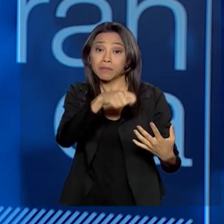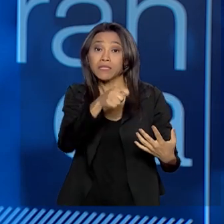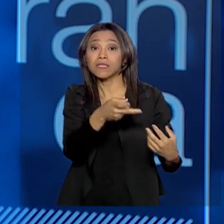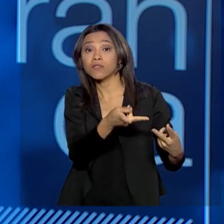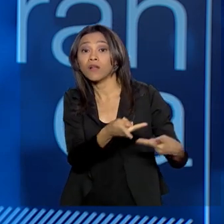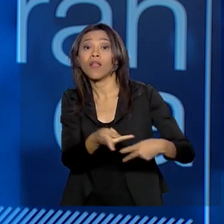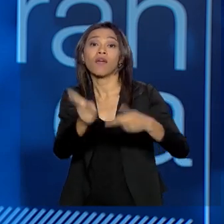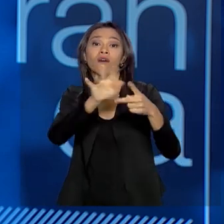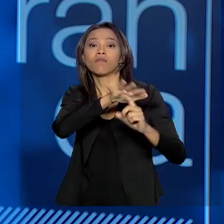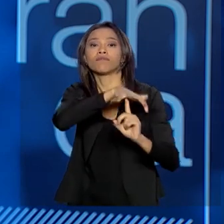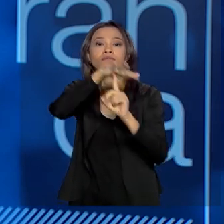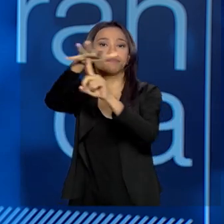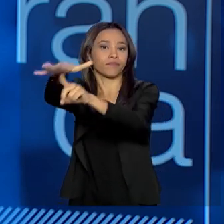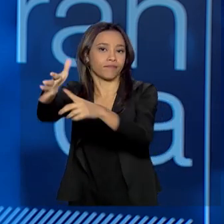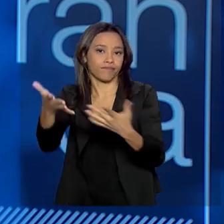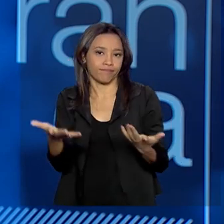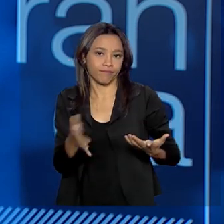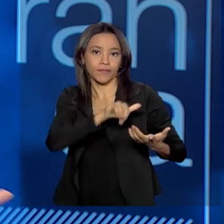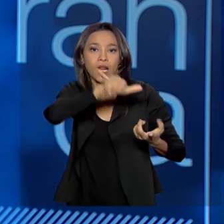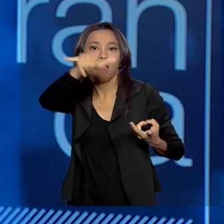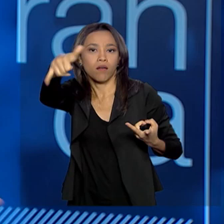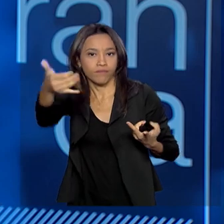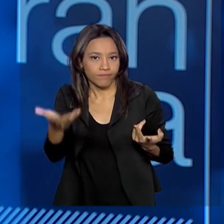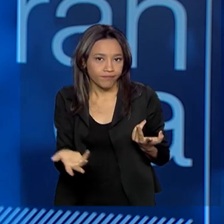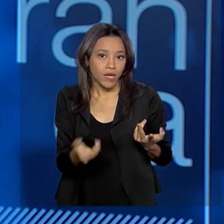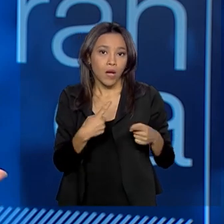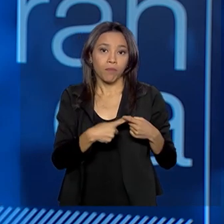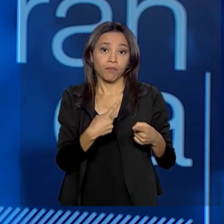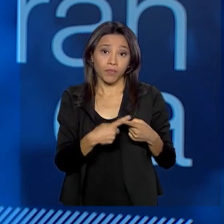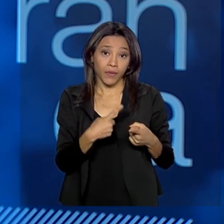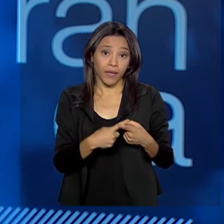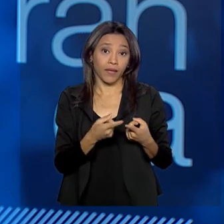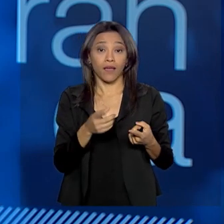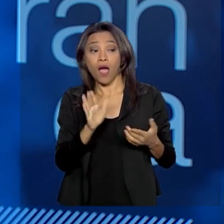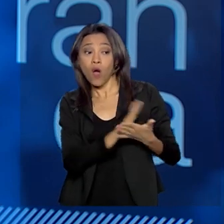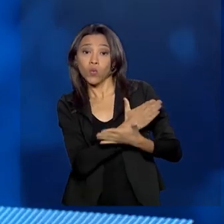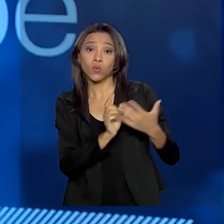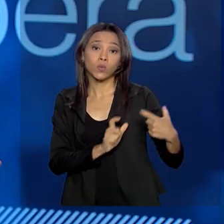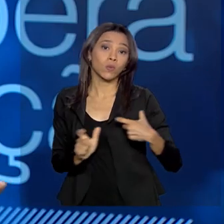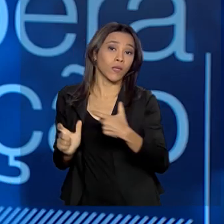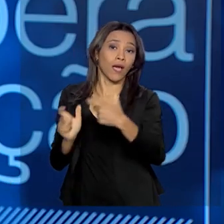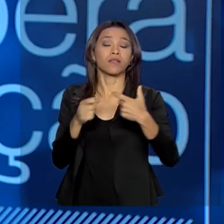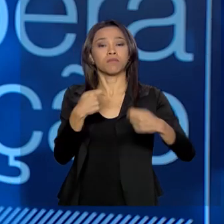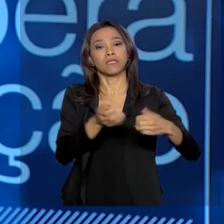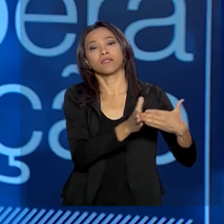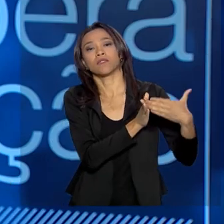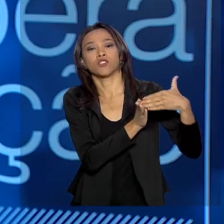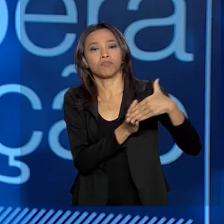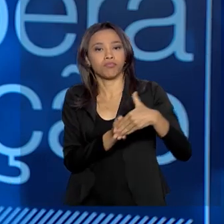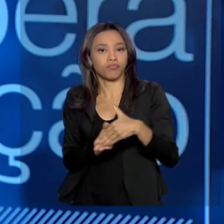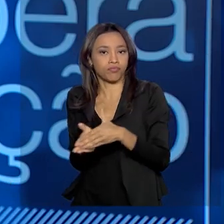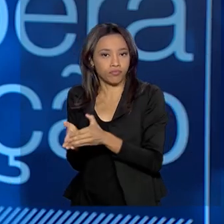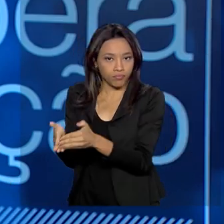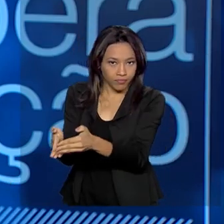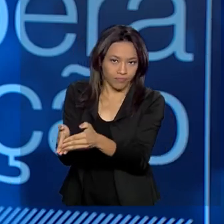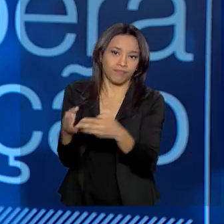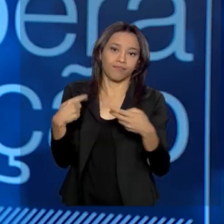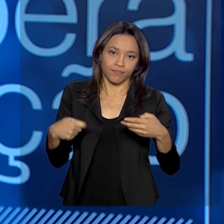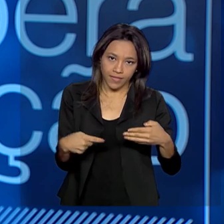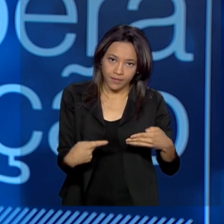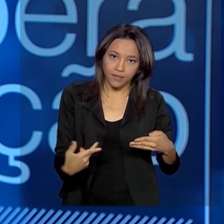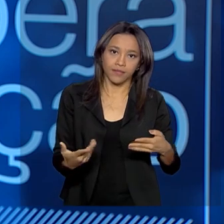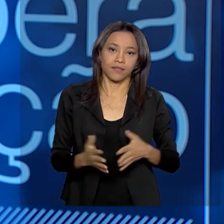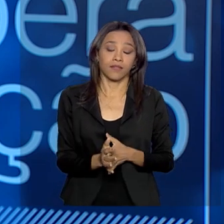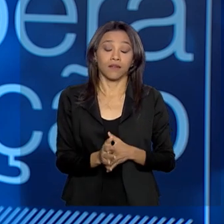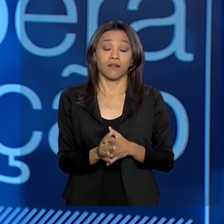transporte aéreo, ou o aquaviário para algumas outras cidades mais próximas ali.